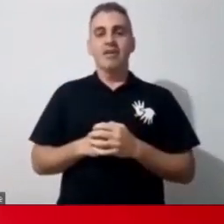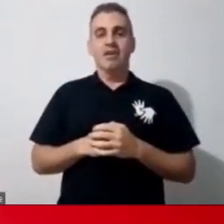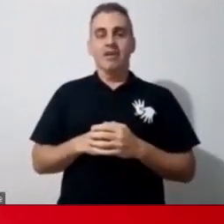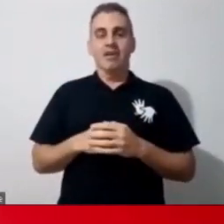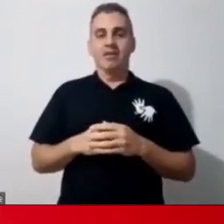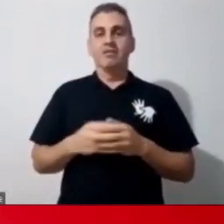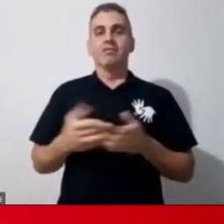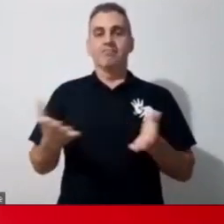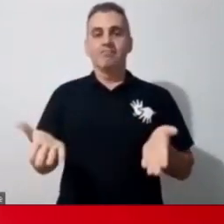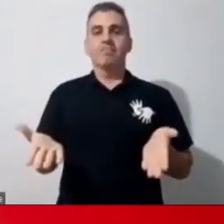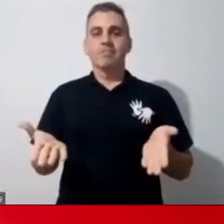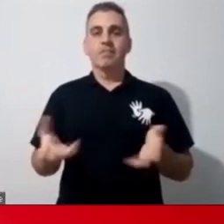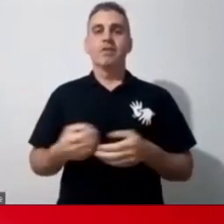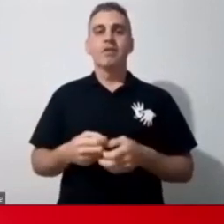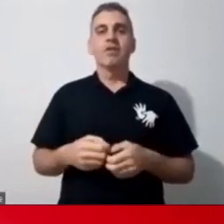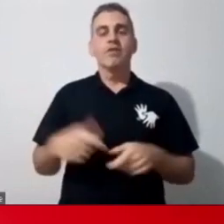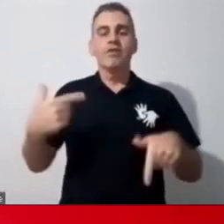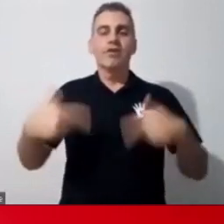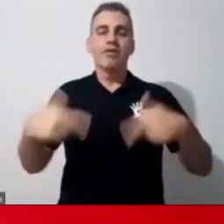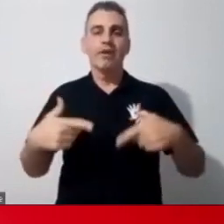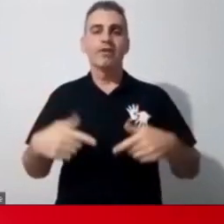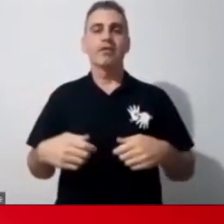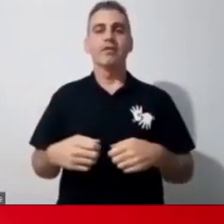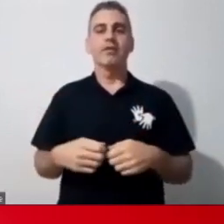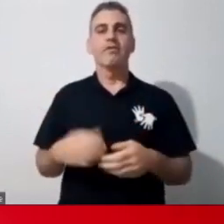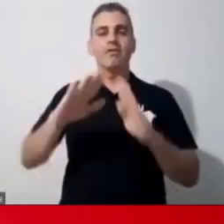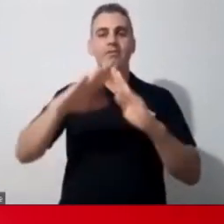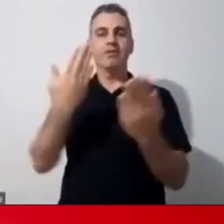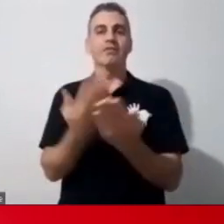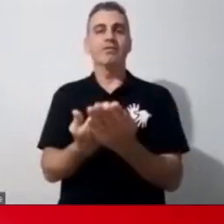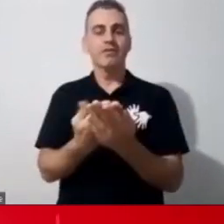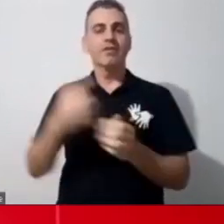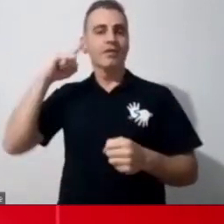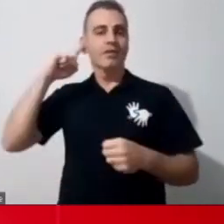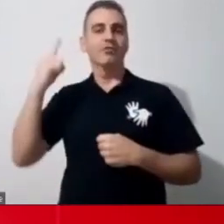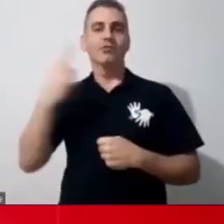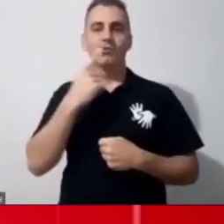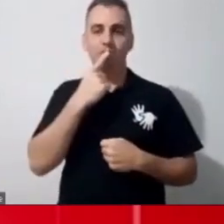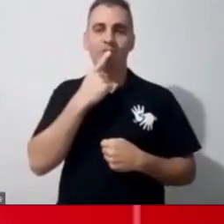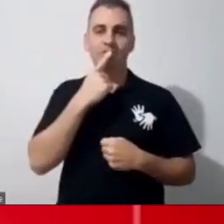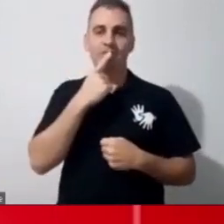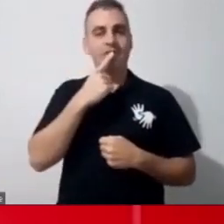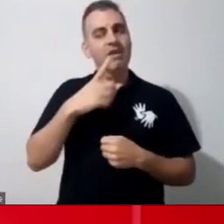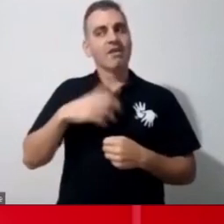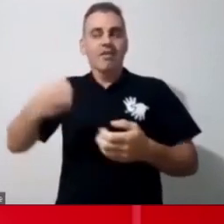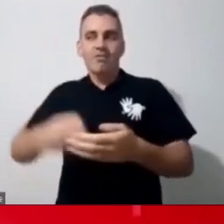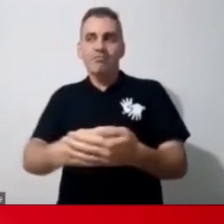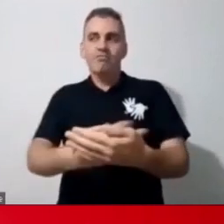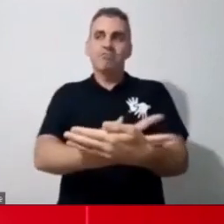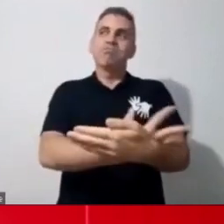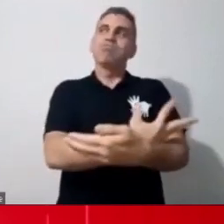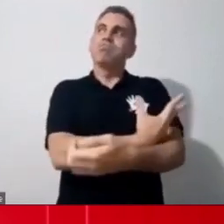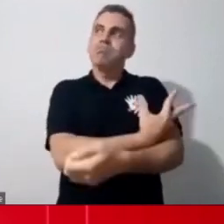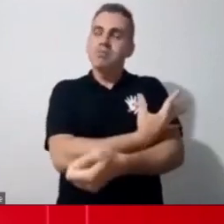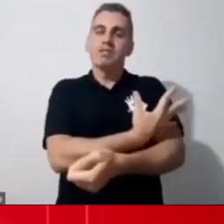trabalho lá numa escola de surdos, assim, é realmente emocionante, né. É um momento, assim, que a gente tenta